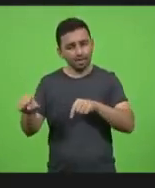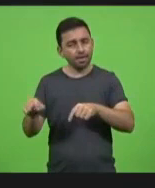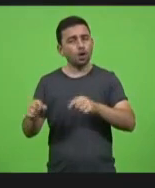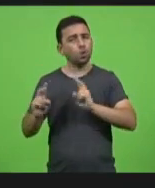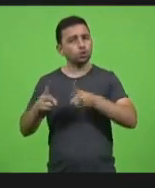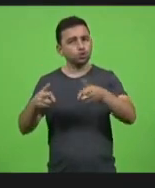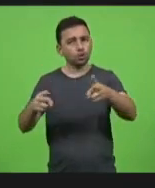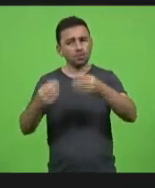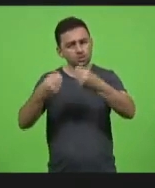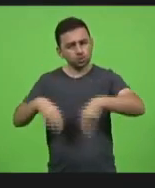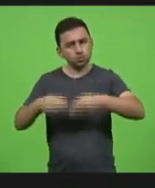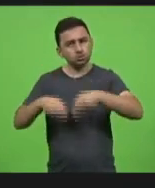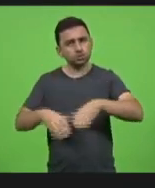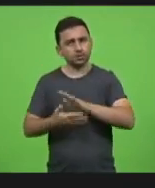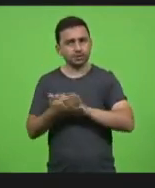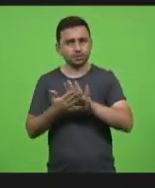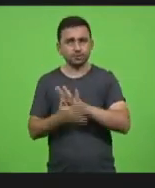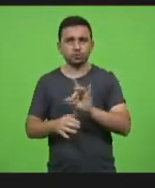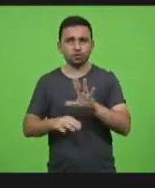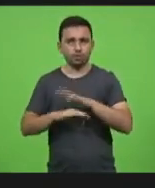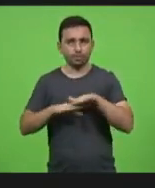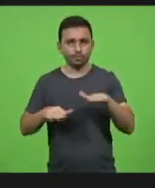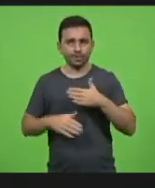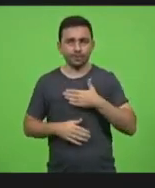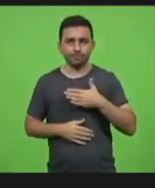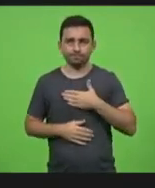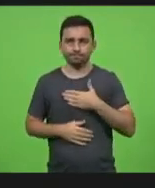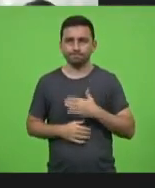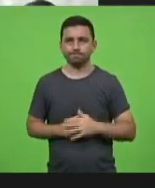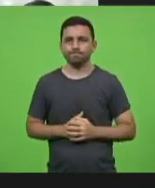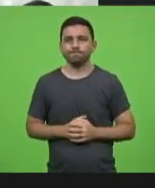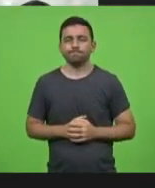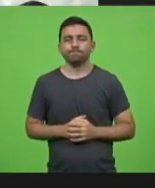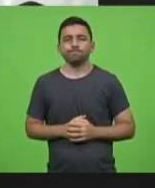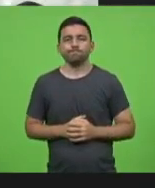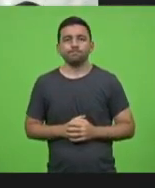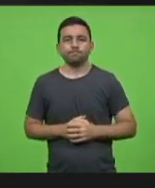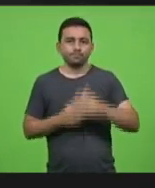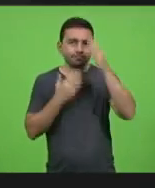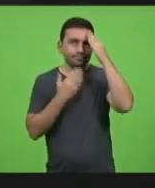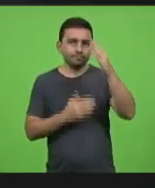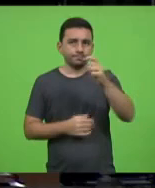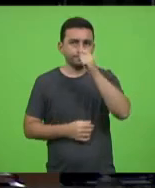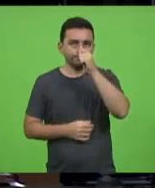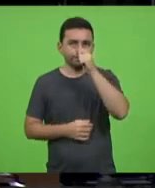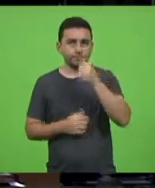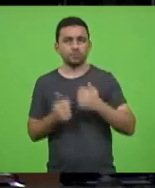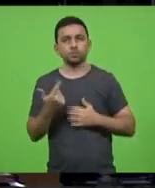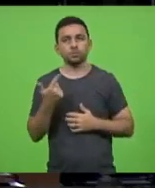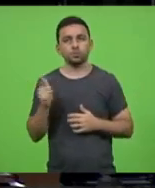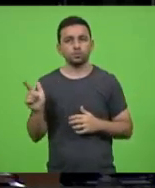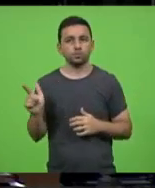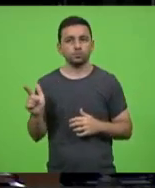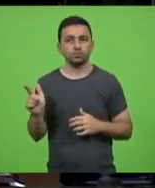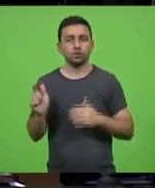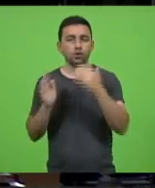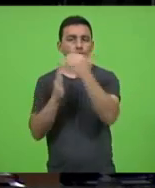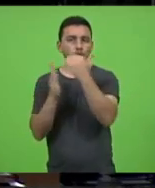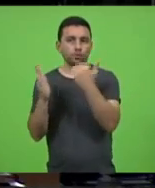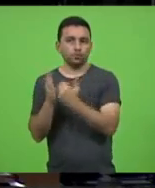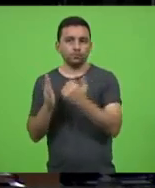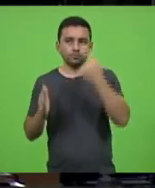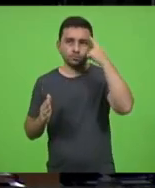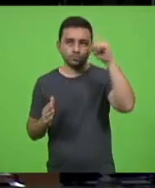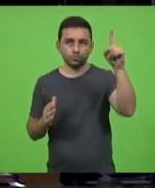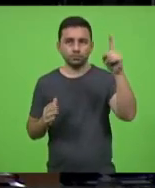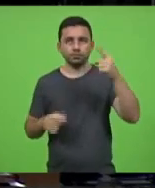prejudicado seria essa minha manifestação presidente obrigado obrigado deputado João Amin passando para a ordem do dia em